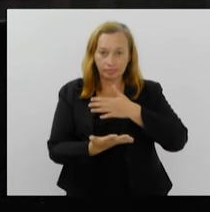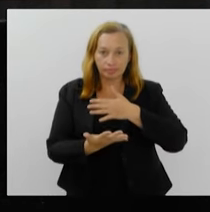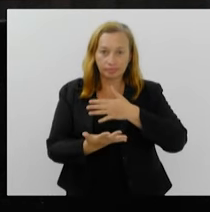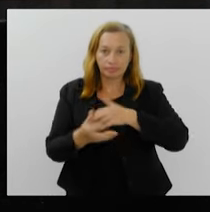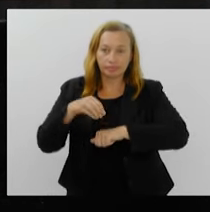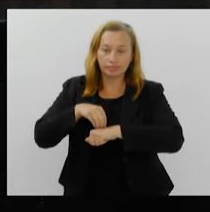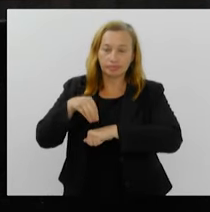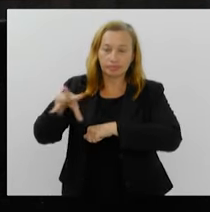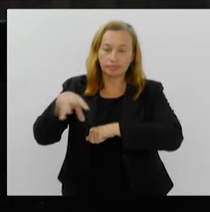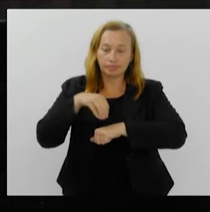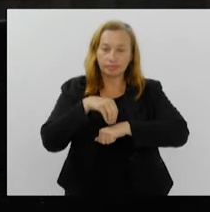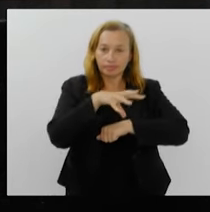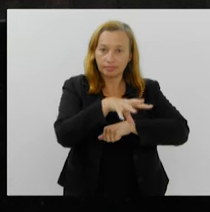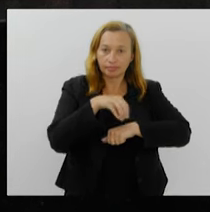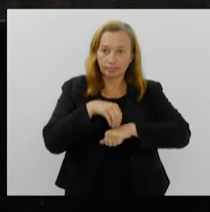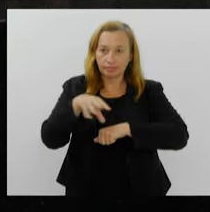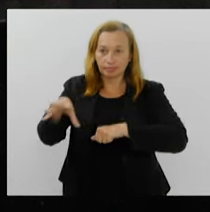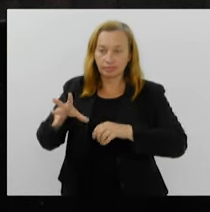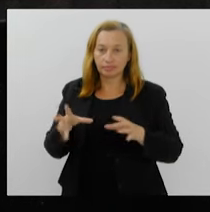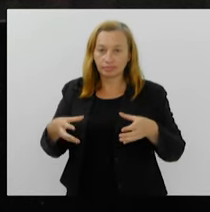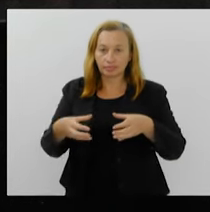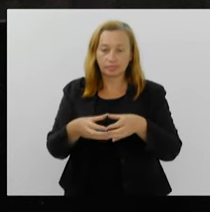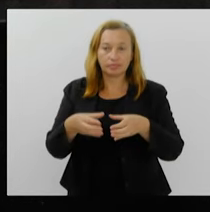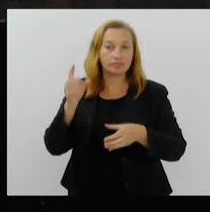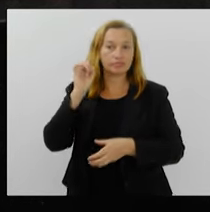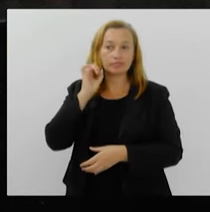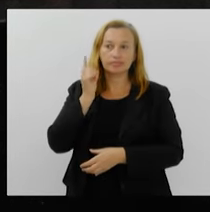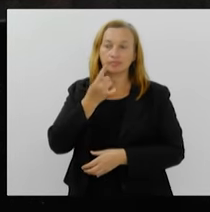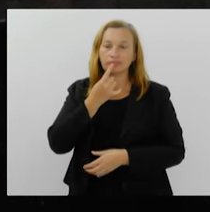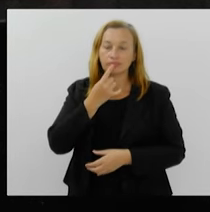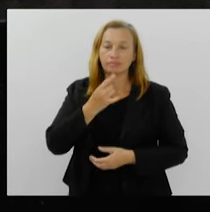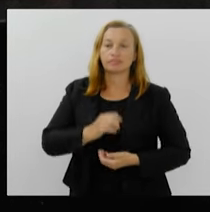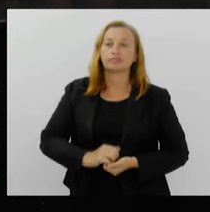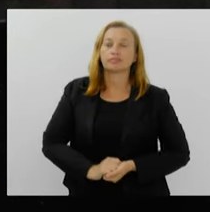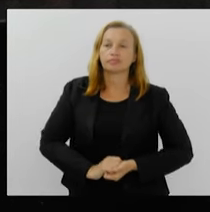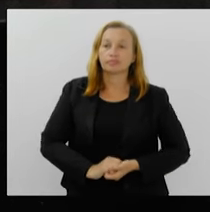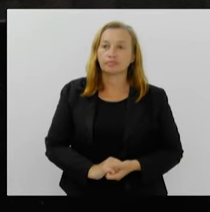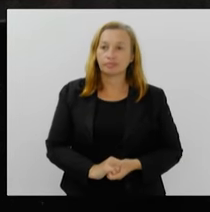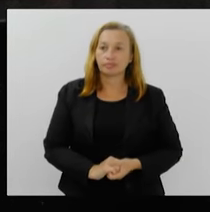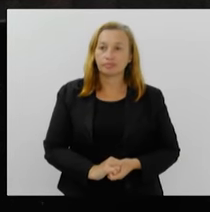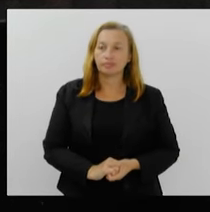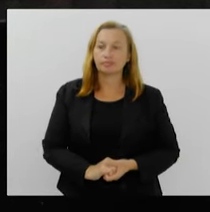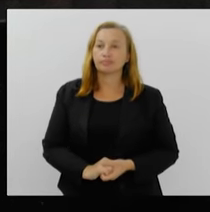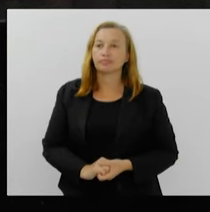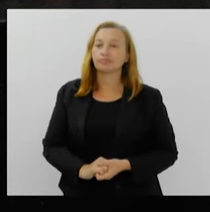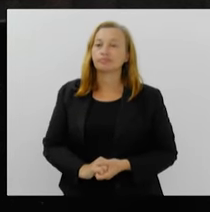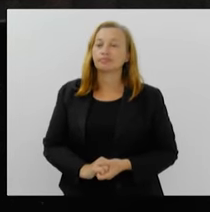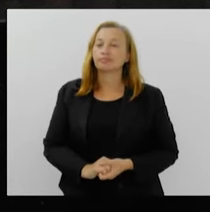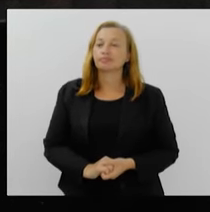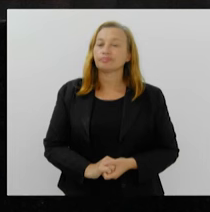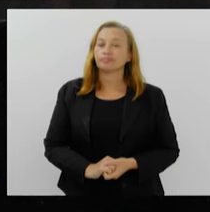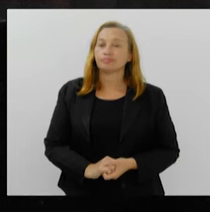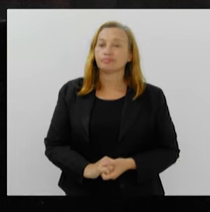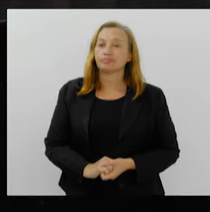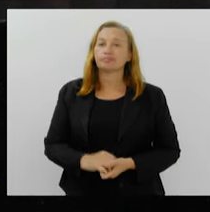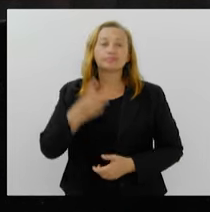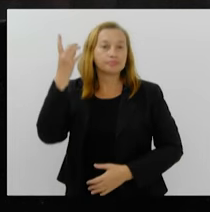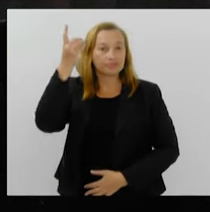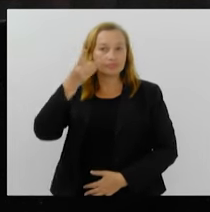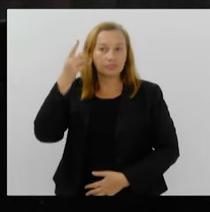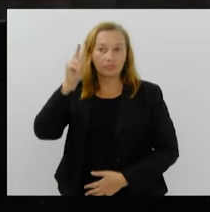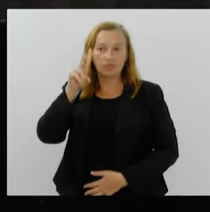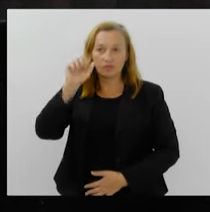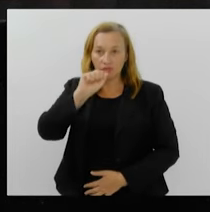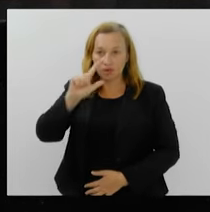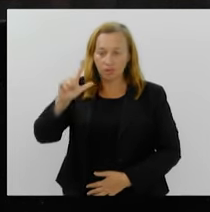de Libras, que leva a nossa voz aos deficientes auditivos. Deputado Valda